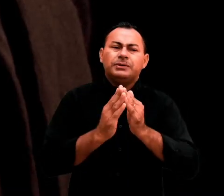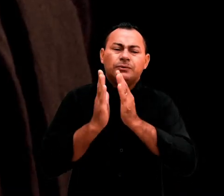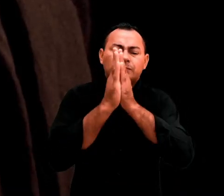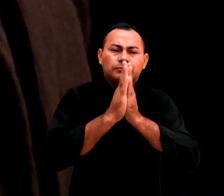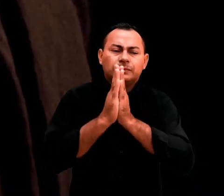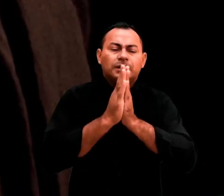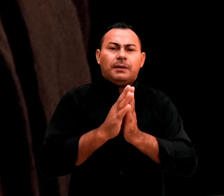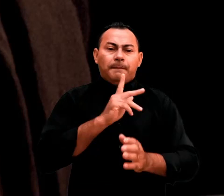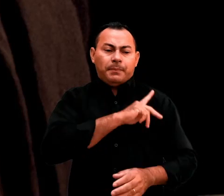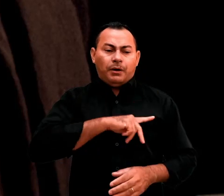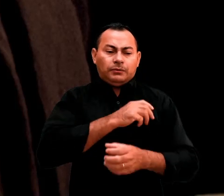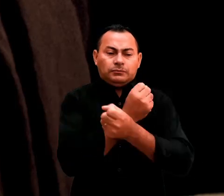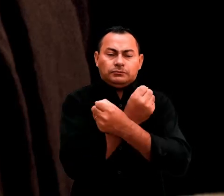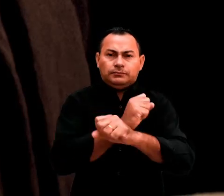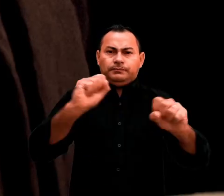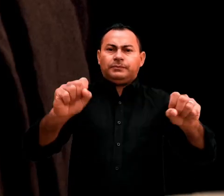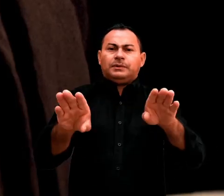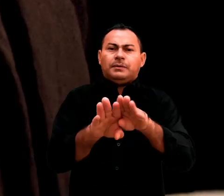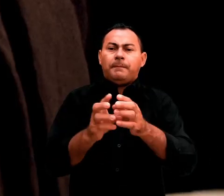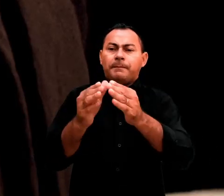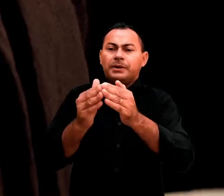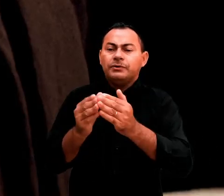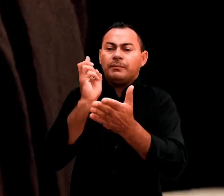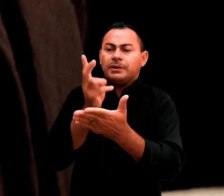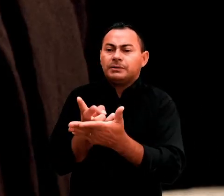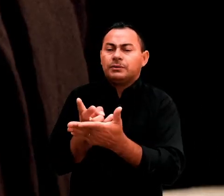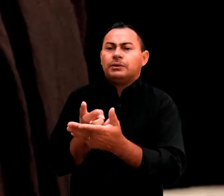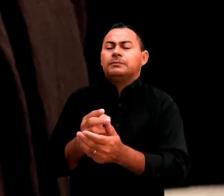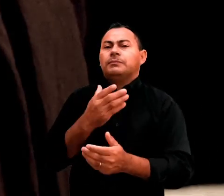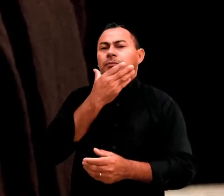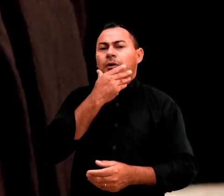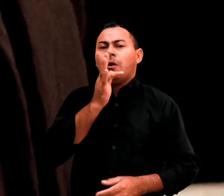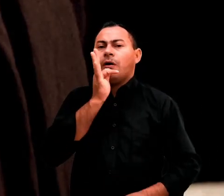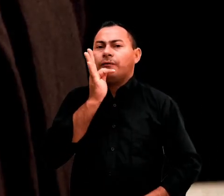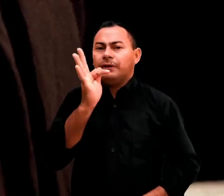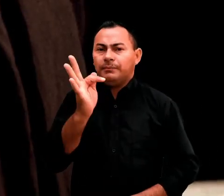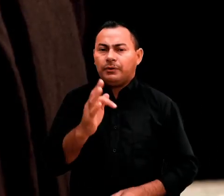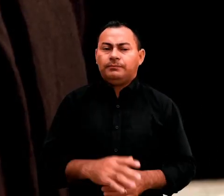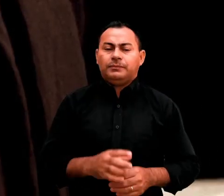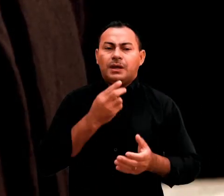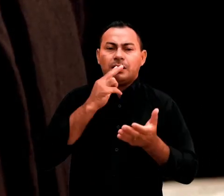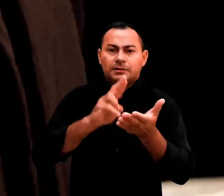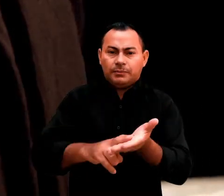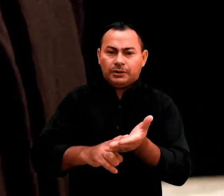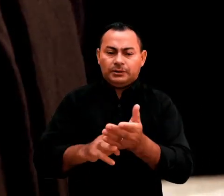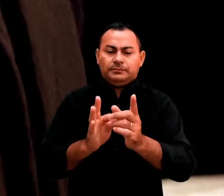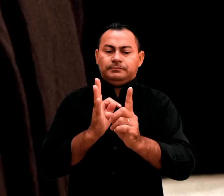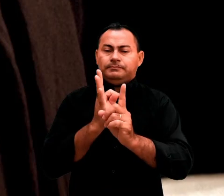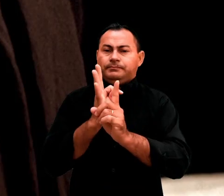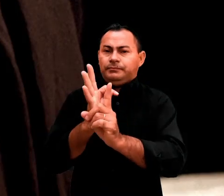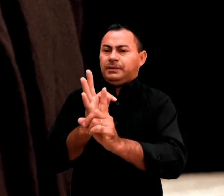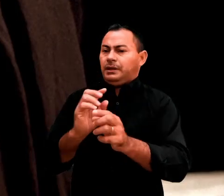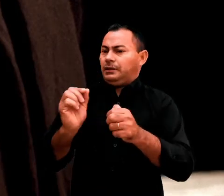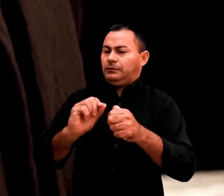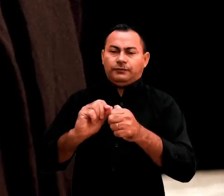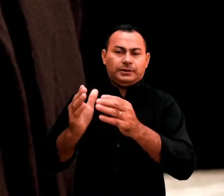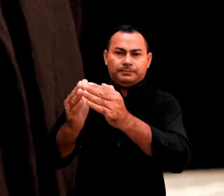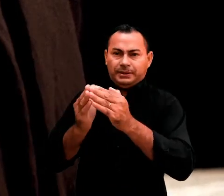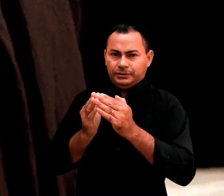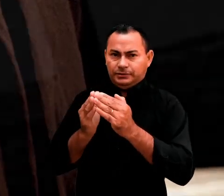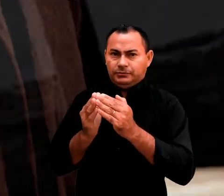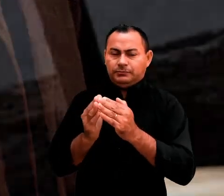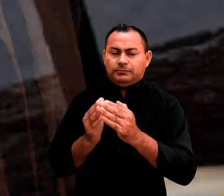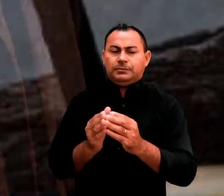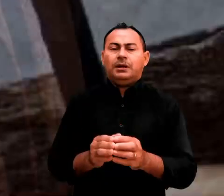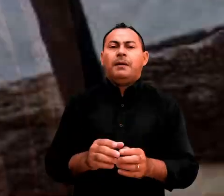para que ele fosse solto e também pediu a mesma coisa para Filemón. Nesta carta a Timóteo, ele não faz esse pedido.